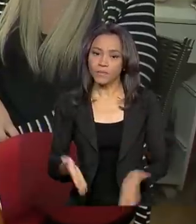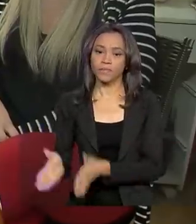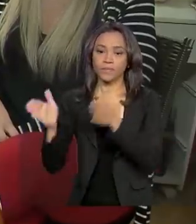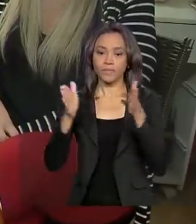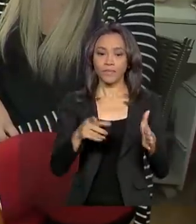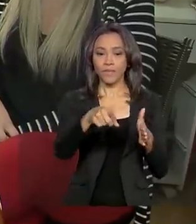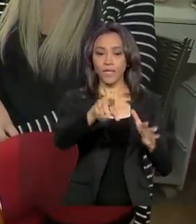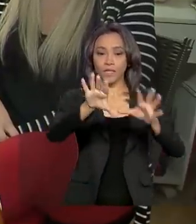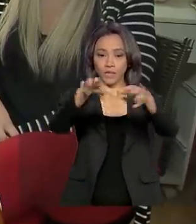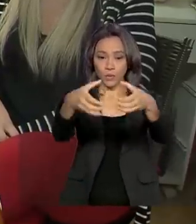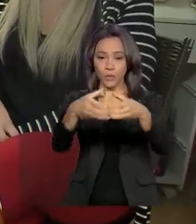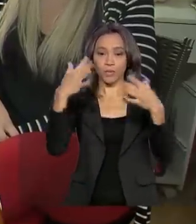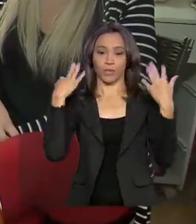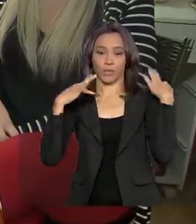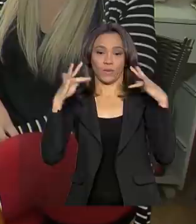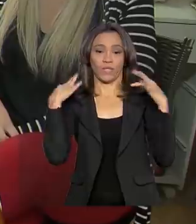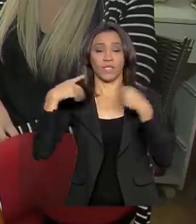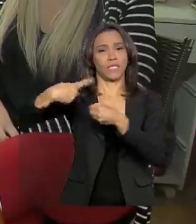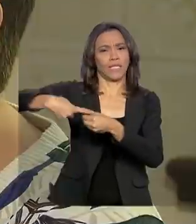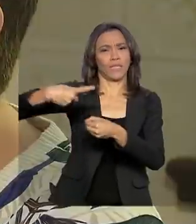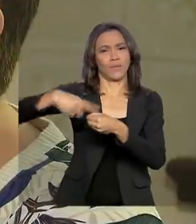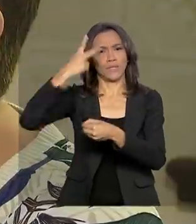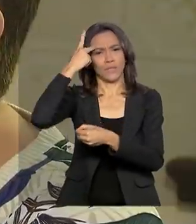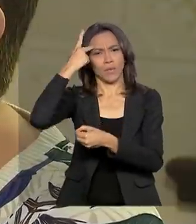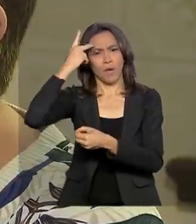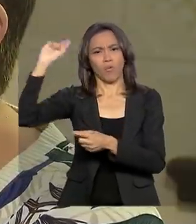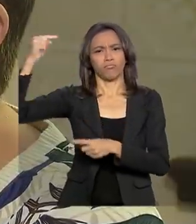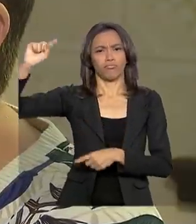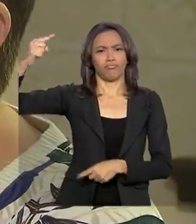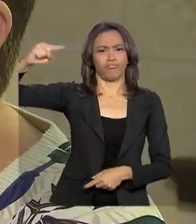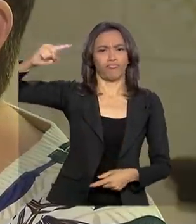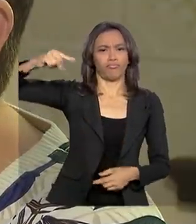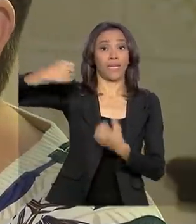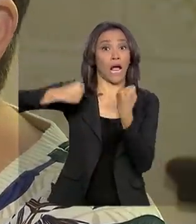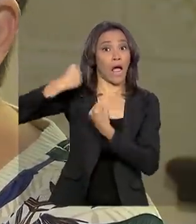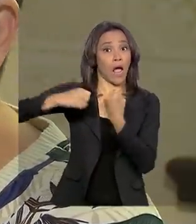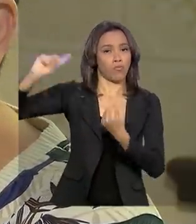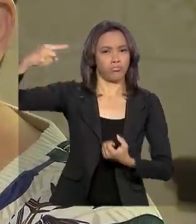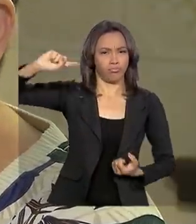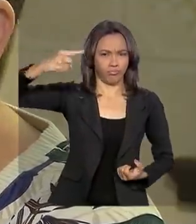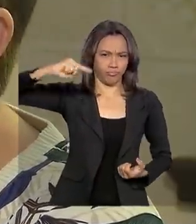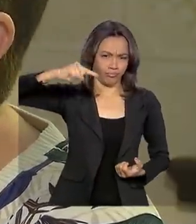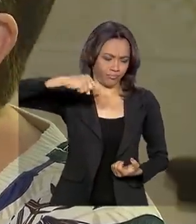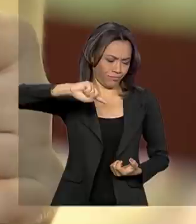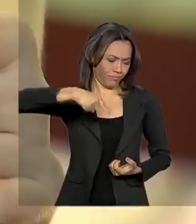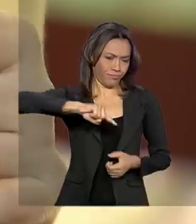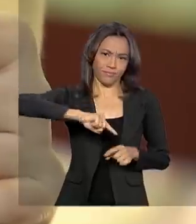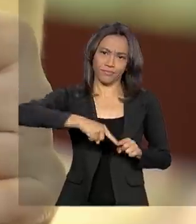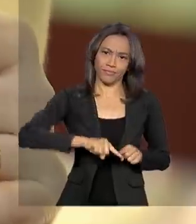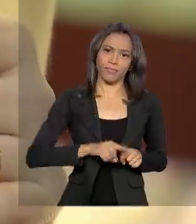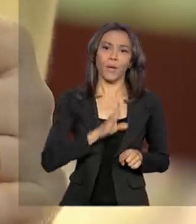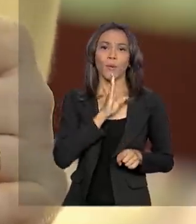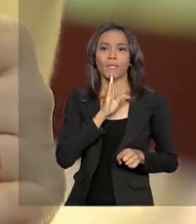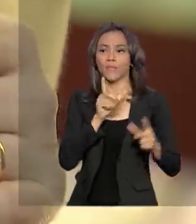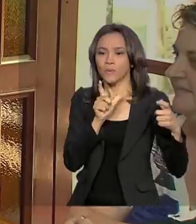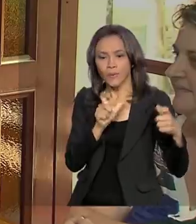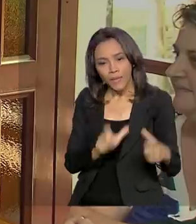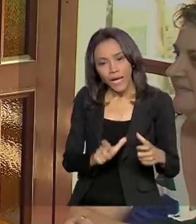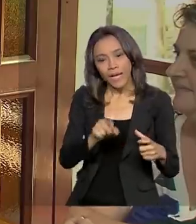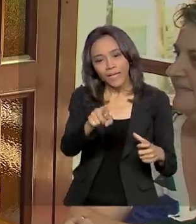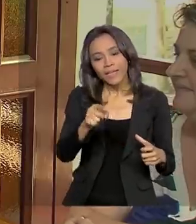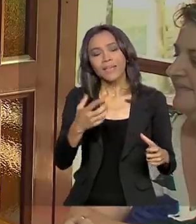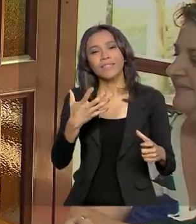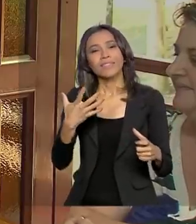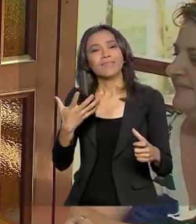turistas de Jaú, no interior de São Paulo, percorreu mais de mil quilômetros de carro para conhecer a região. E o tratamento caloroso